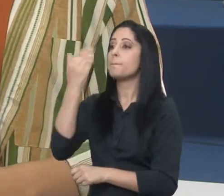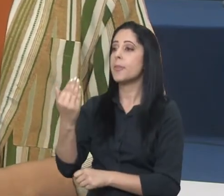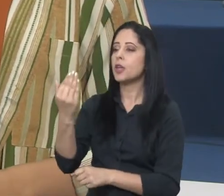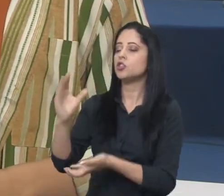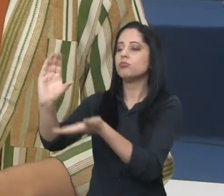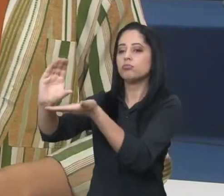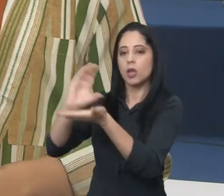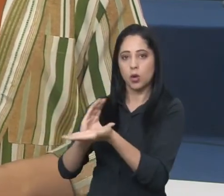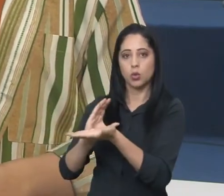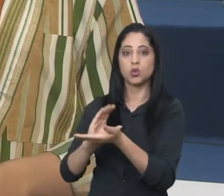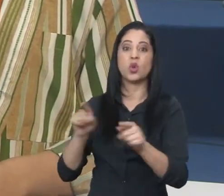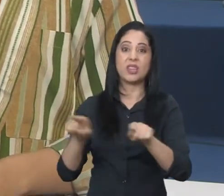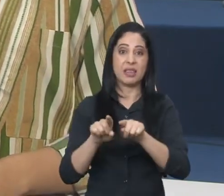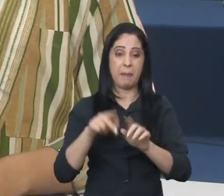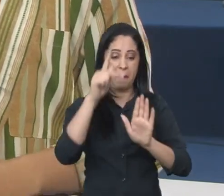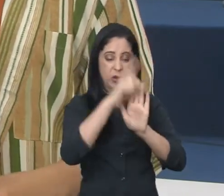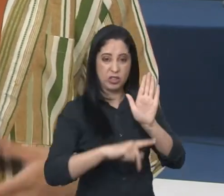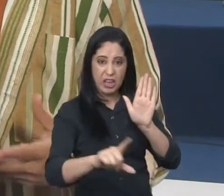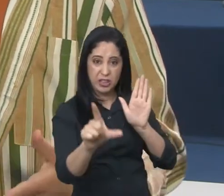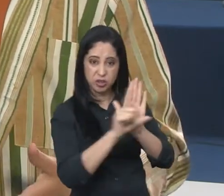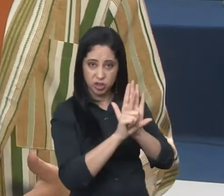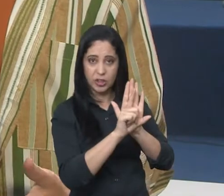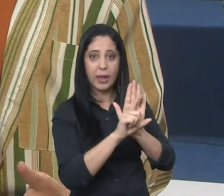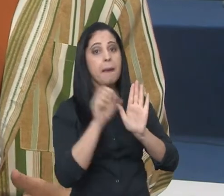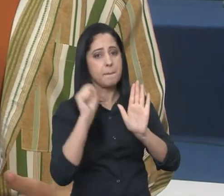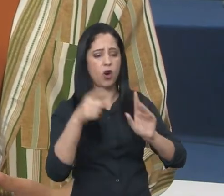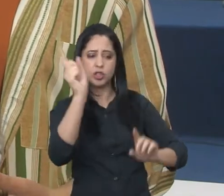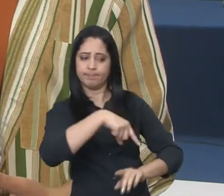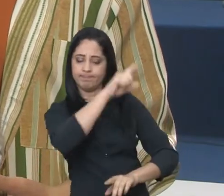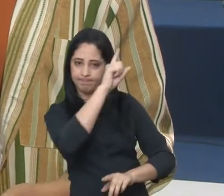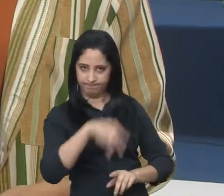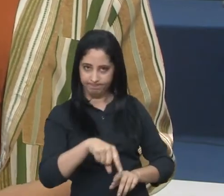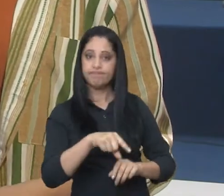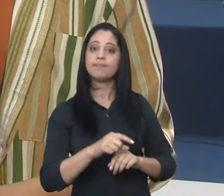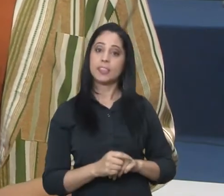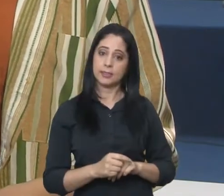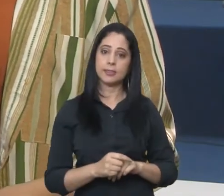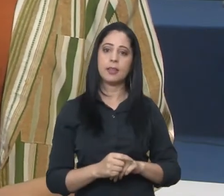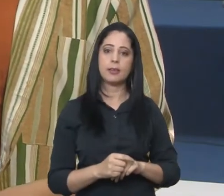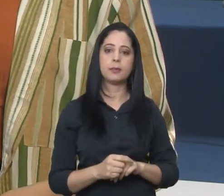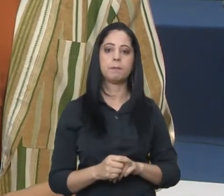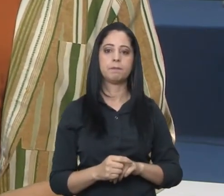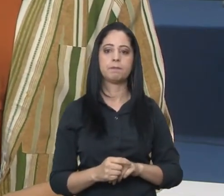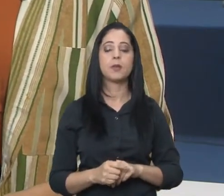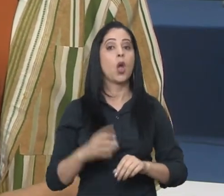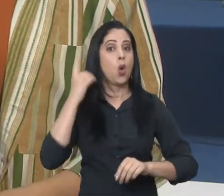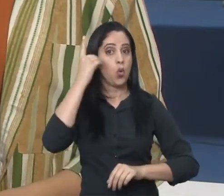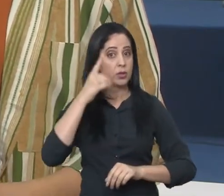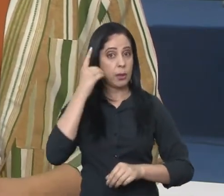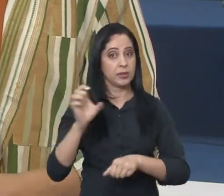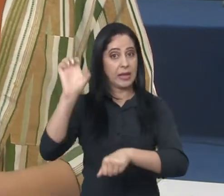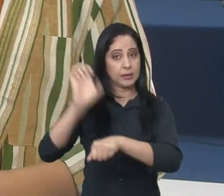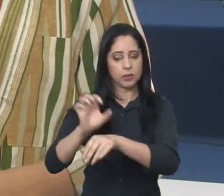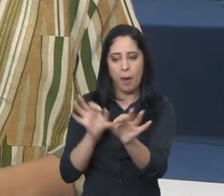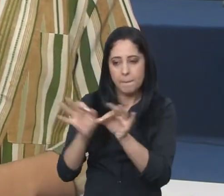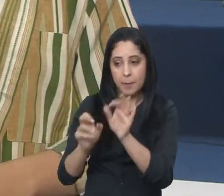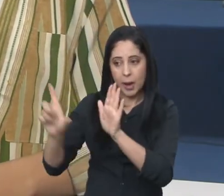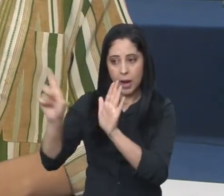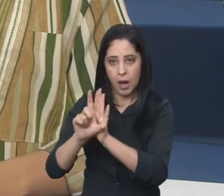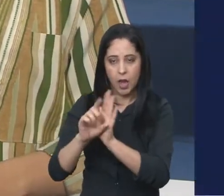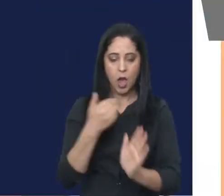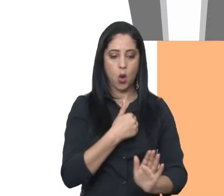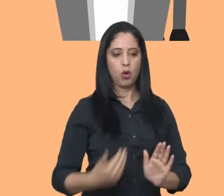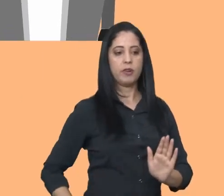sancionar ou vetar projetos de lei que têm validade dentro do Estado. Leis estas que são elaboradas pelos deputados